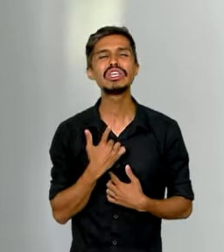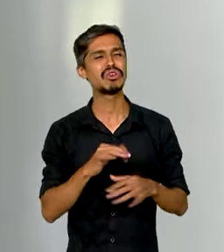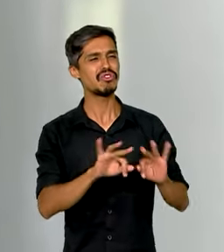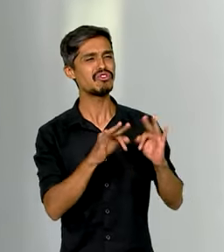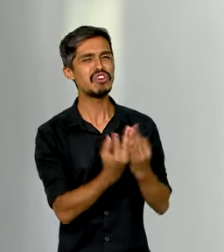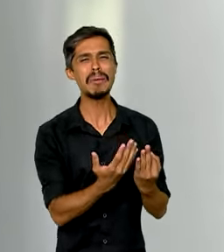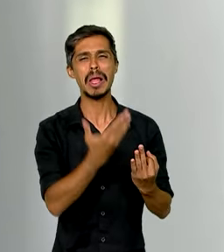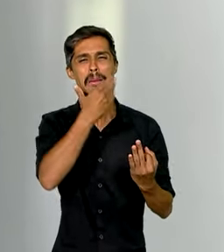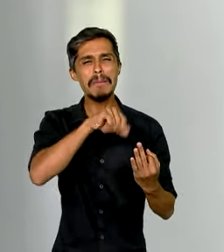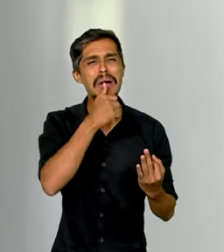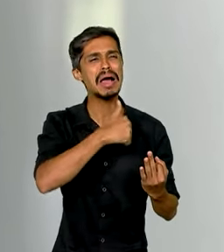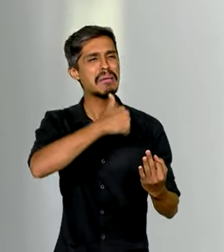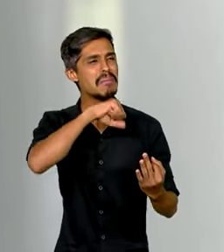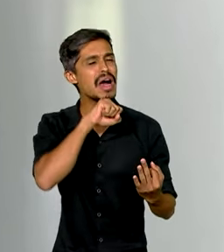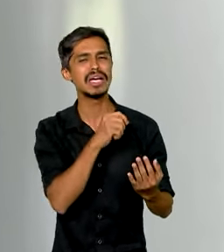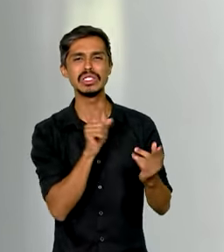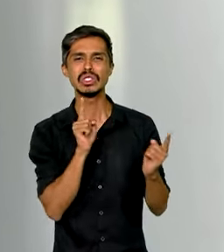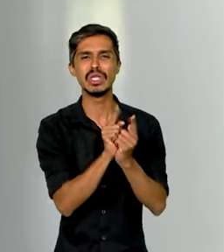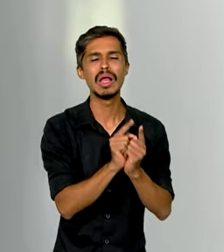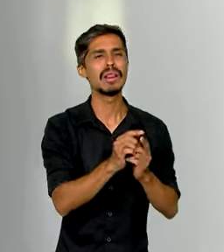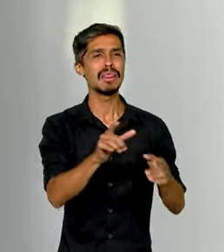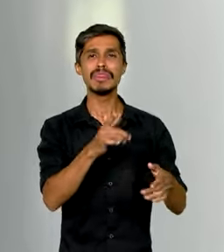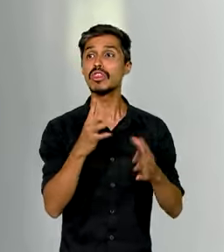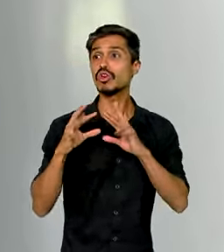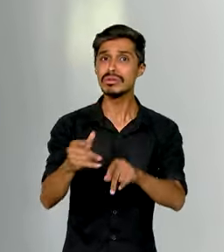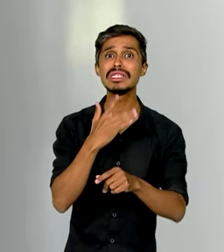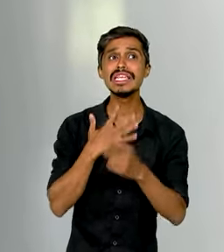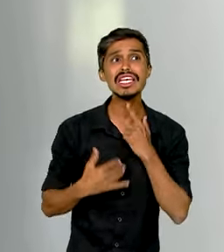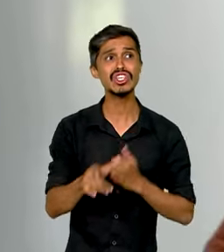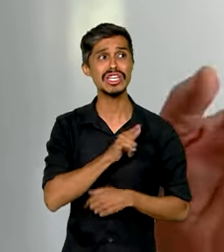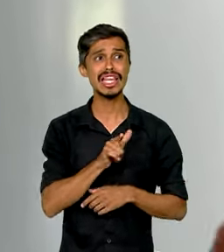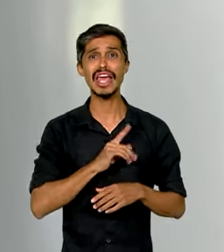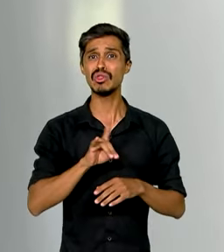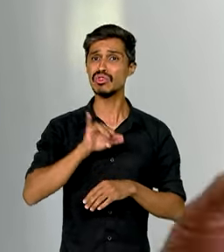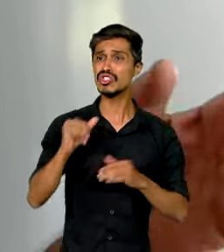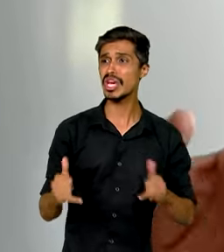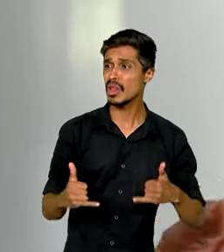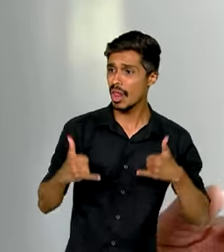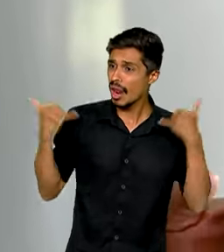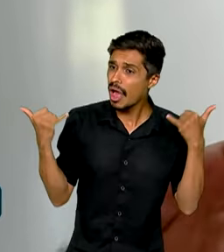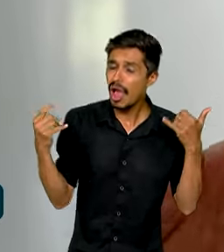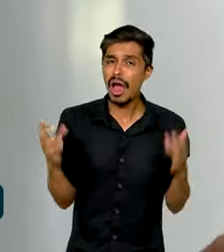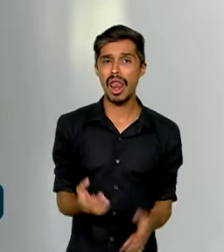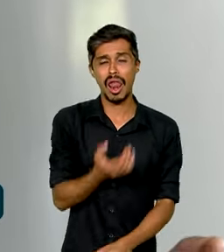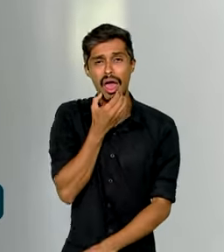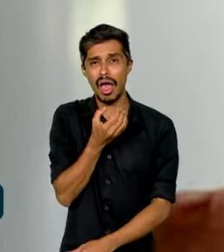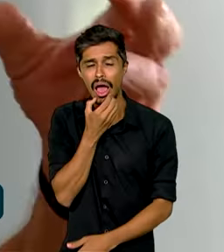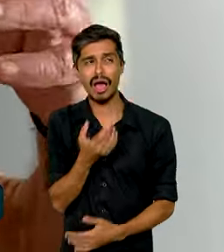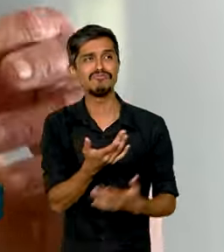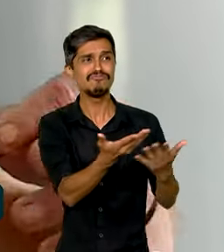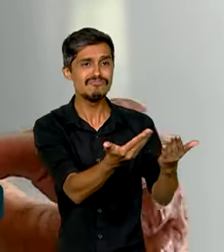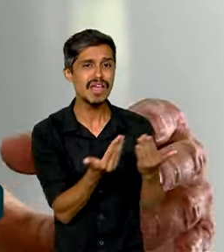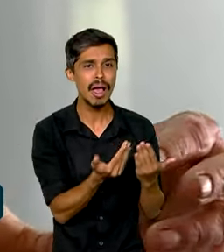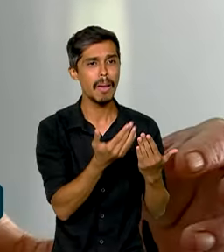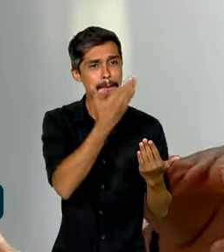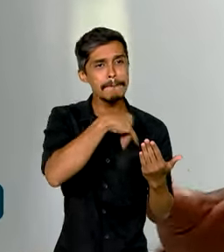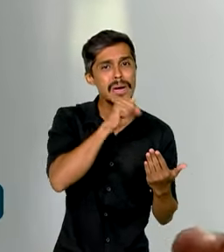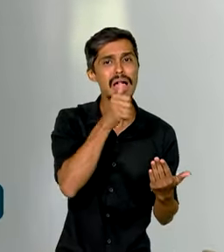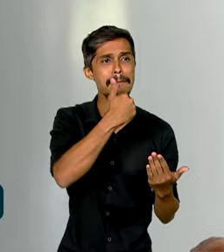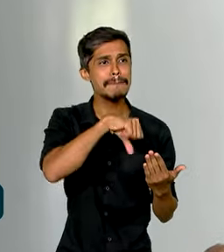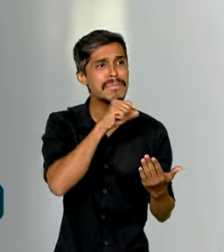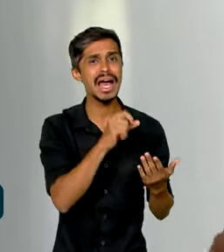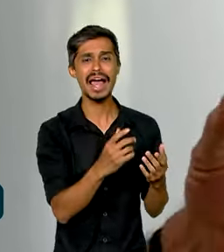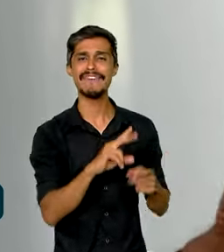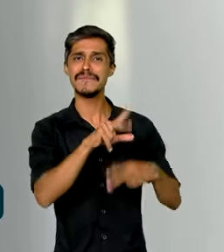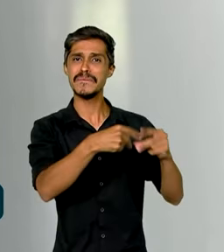Pô, tu via todo mundo ter um pai, ter uma mãe, pegar, chegar no dia do aniversário, matar, a mãe dando presente para o filho,